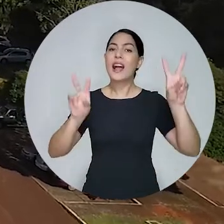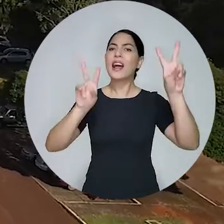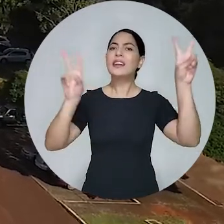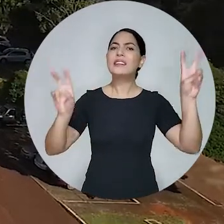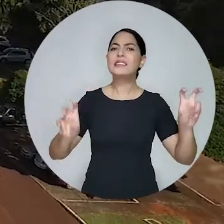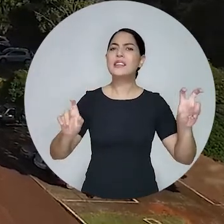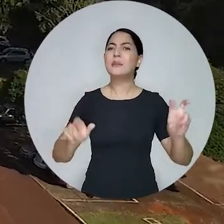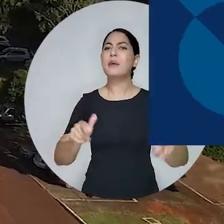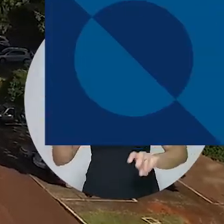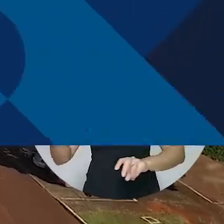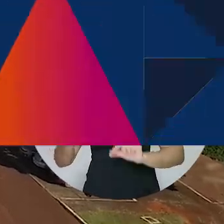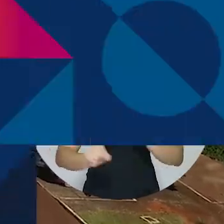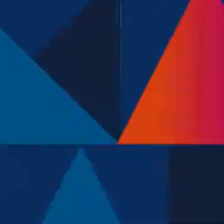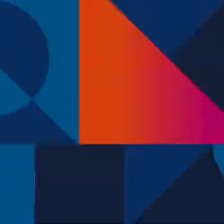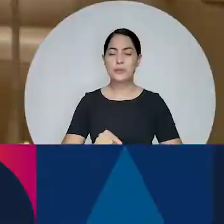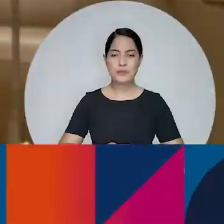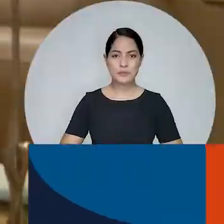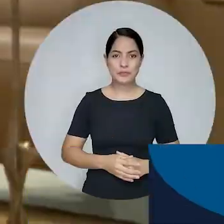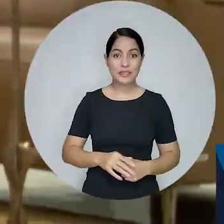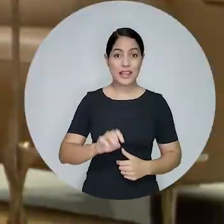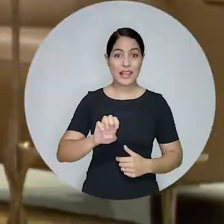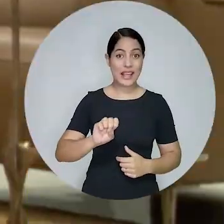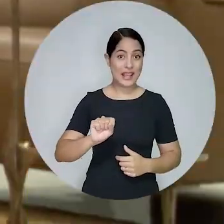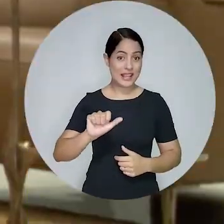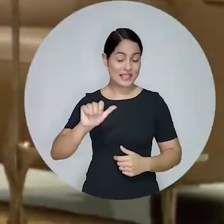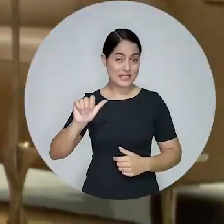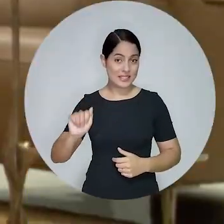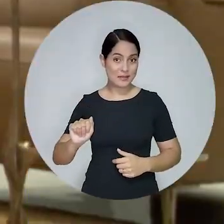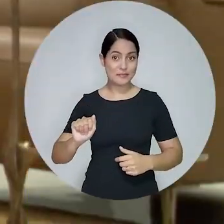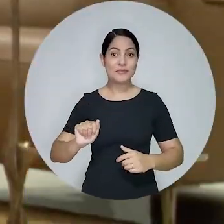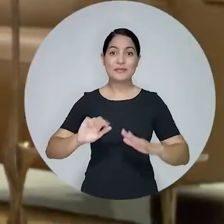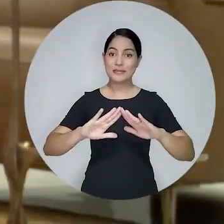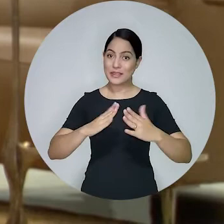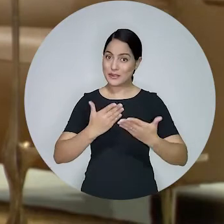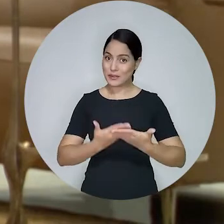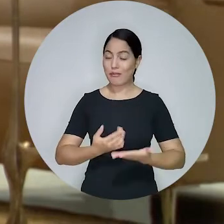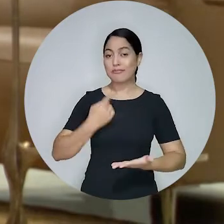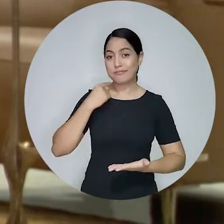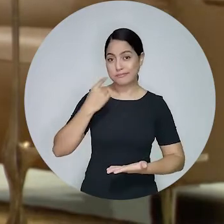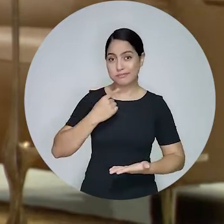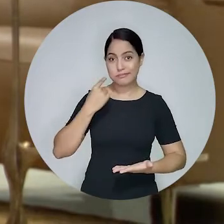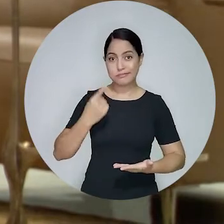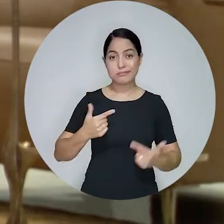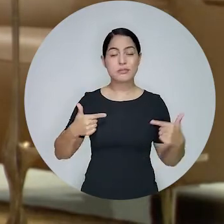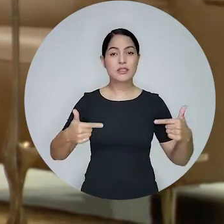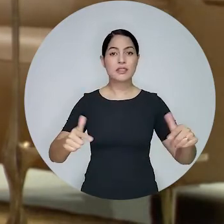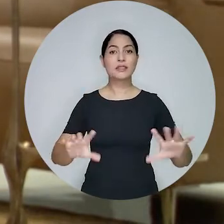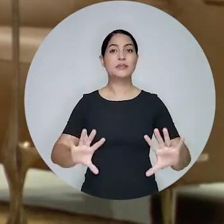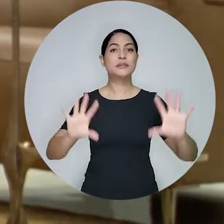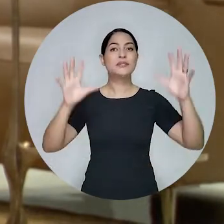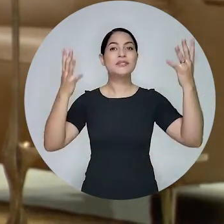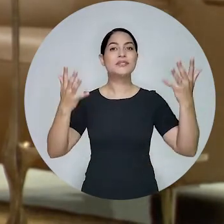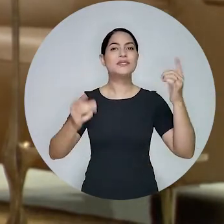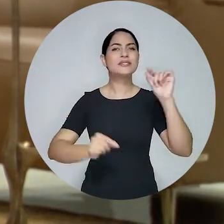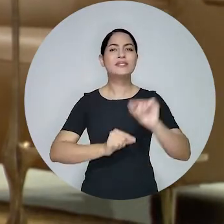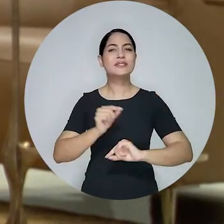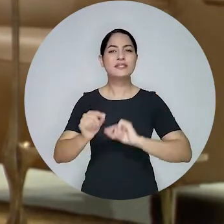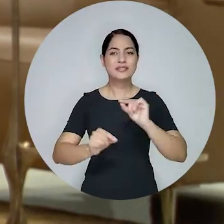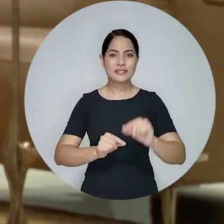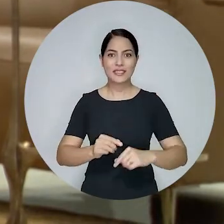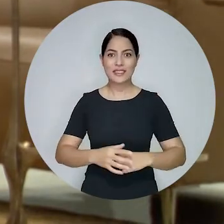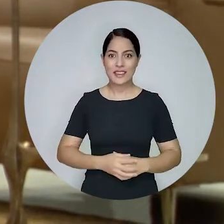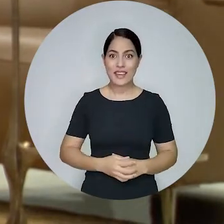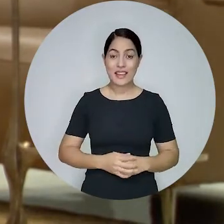.br. Não deixe de conferir. Mudando de assunto, a ESA Nacional realizou neste mês o 31º